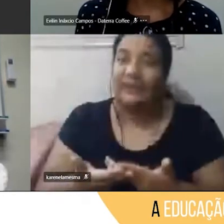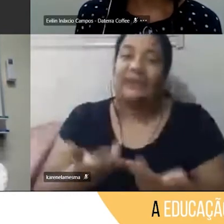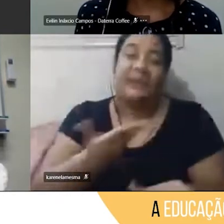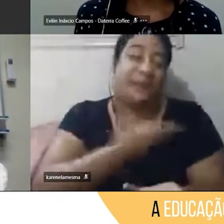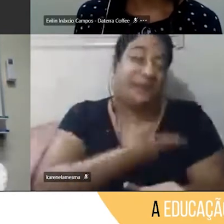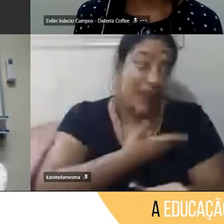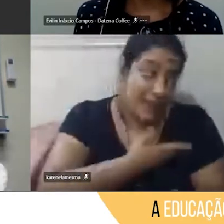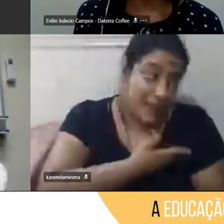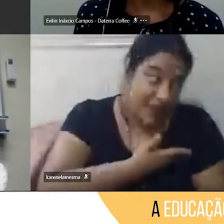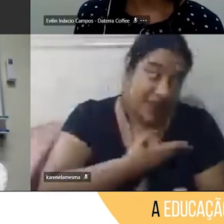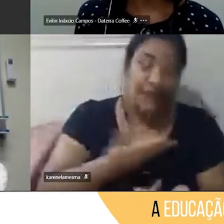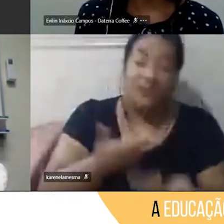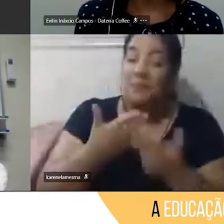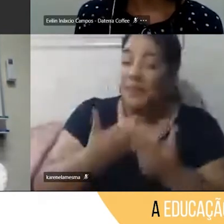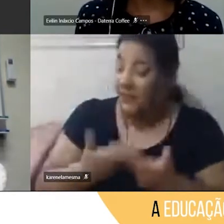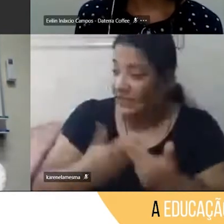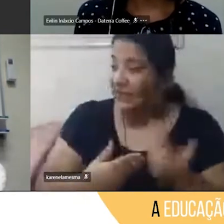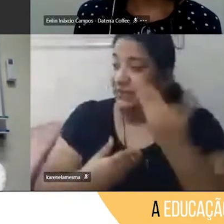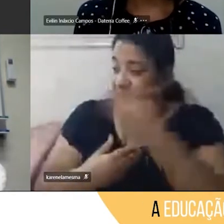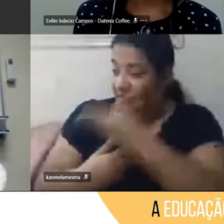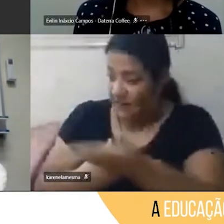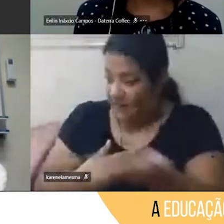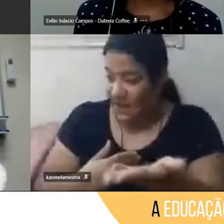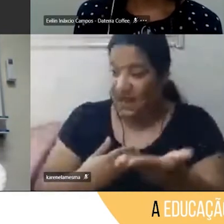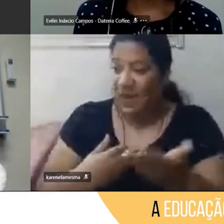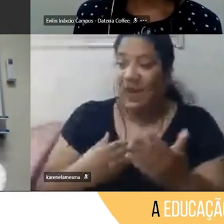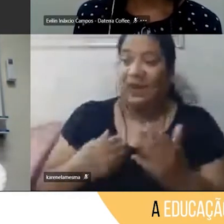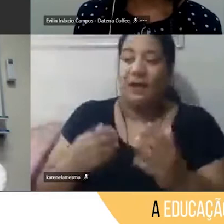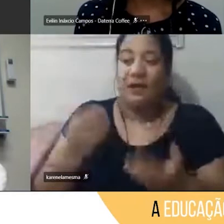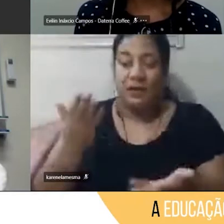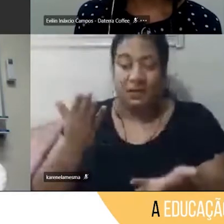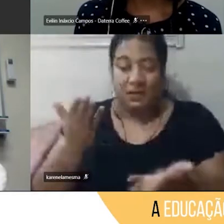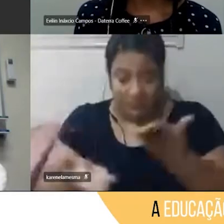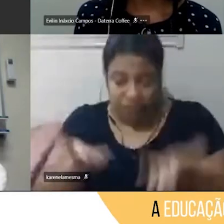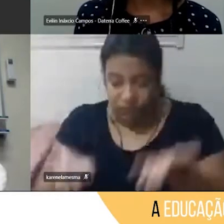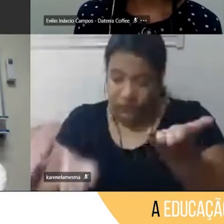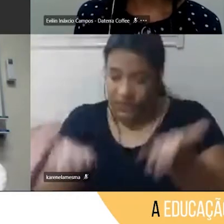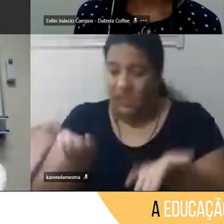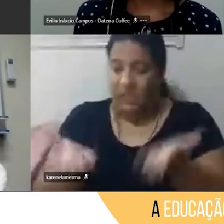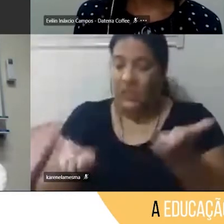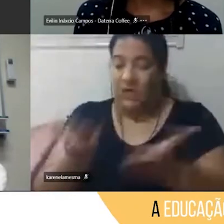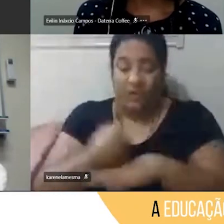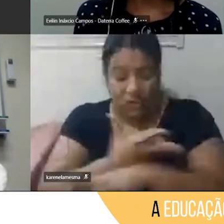então, como eu tinha que trabalhar no equilíbrio emocional, a minha liderança, o meu trabalho em equipe.